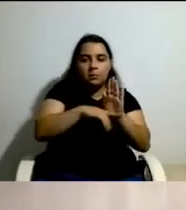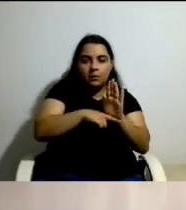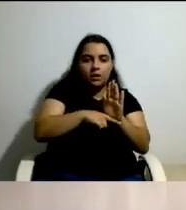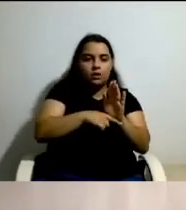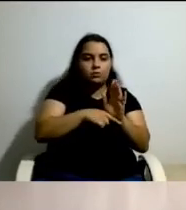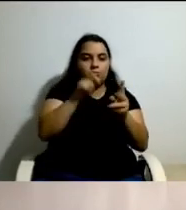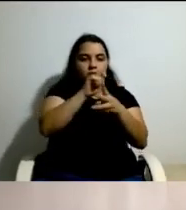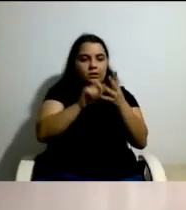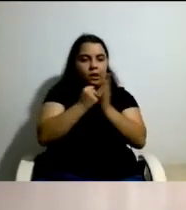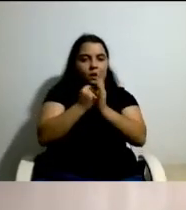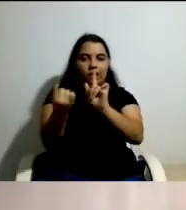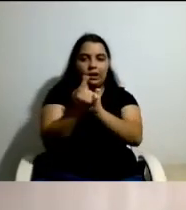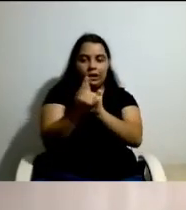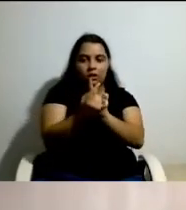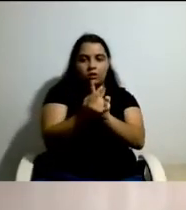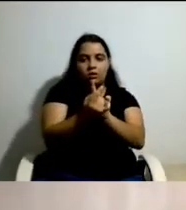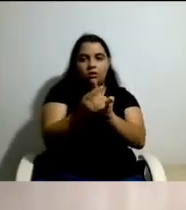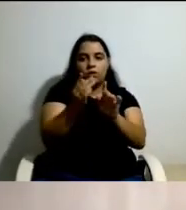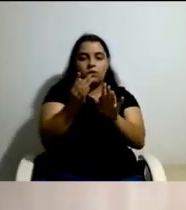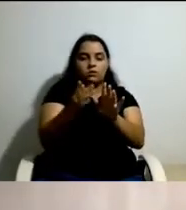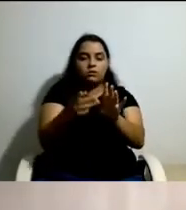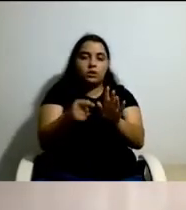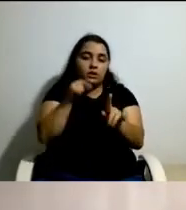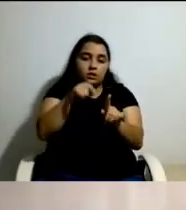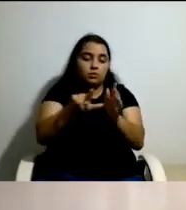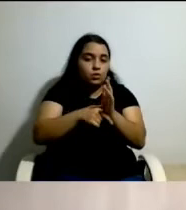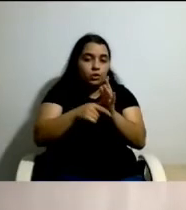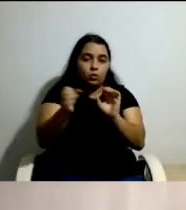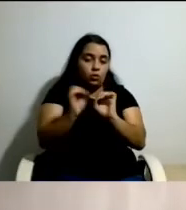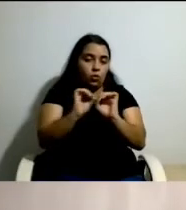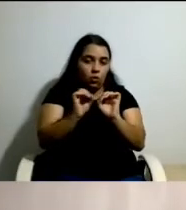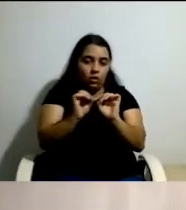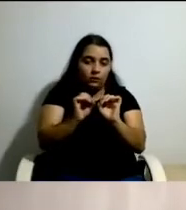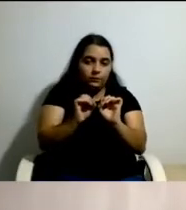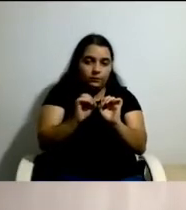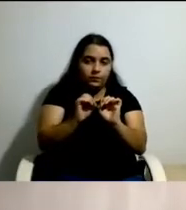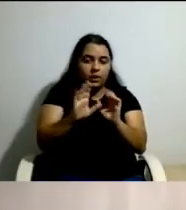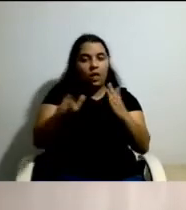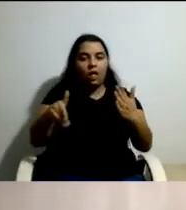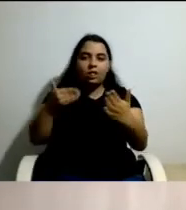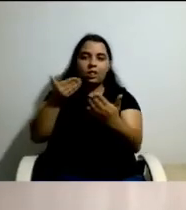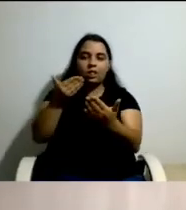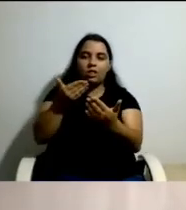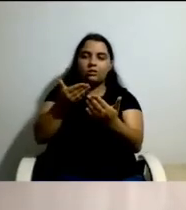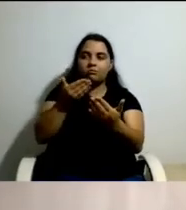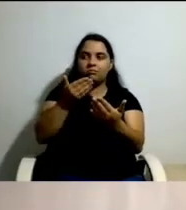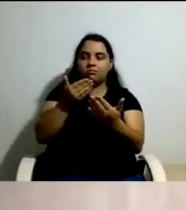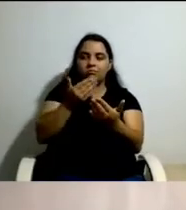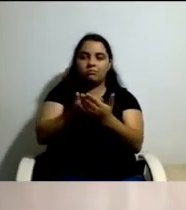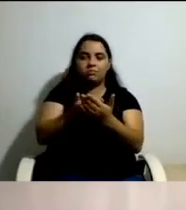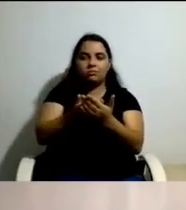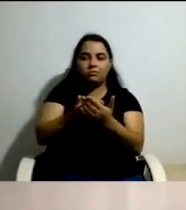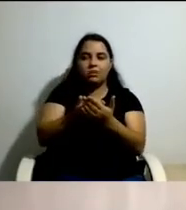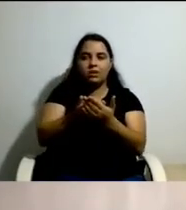formalizado, como aconteceu neste projeto piloto, acabou por originar alguma definição das funções a desempenhar e alguns